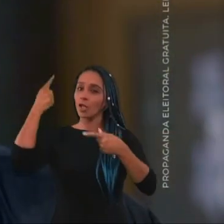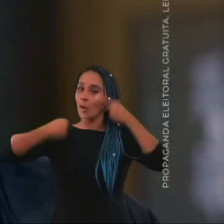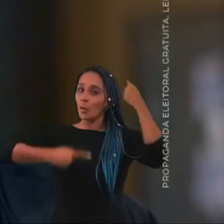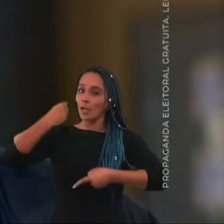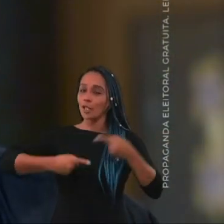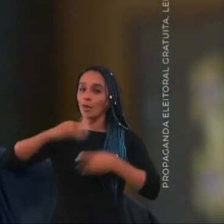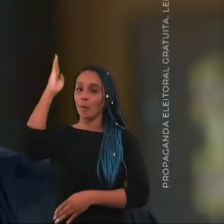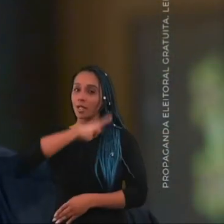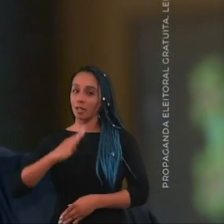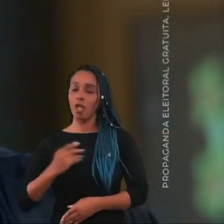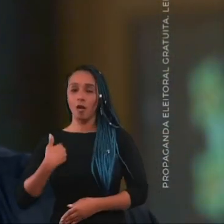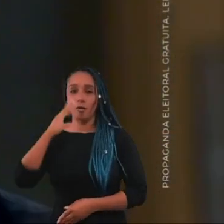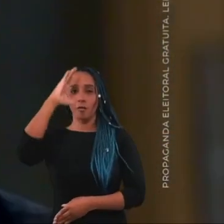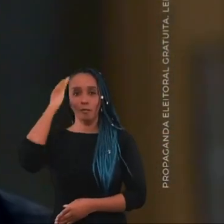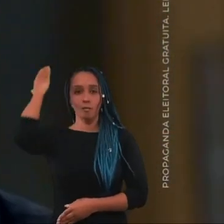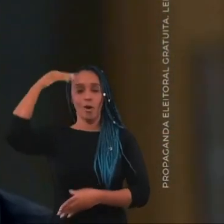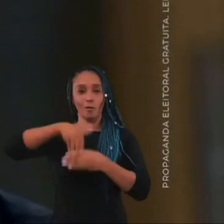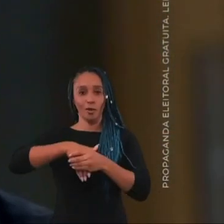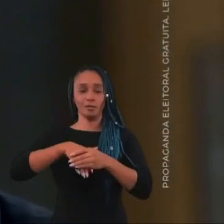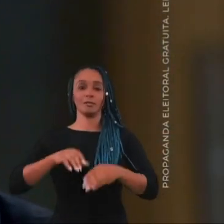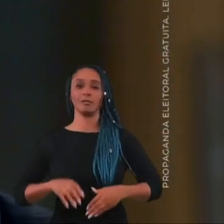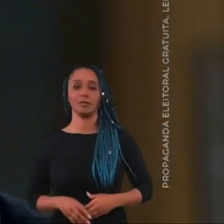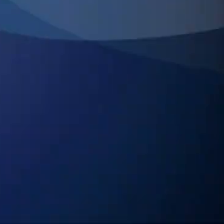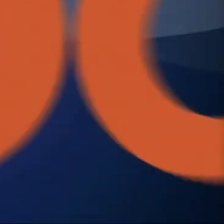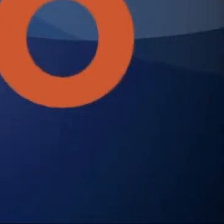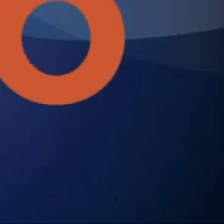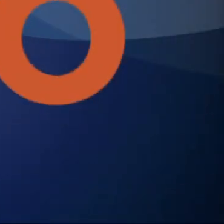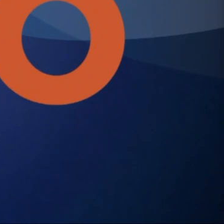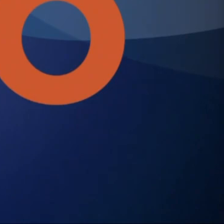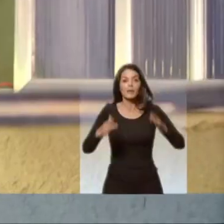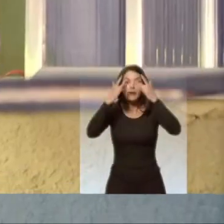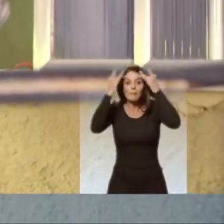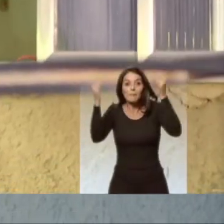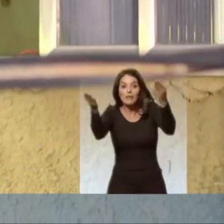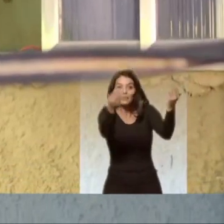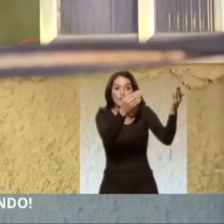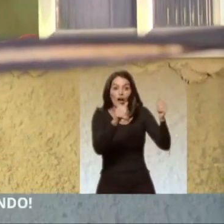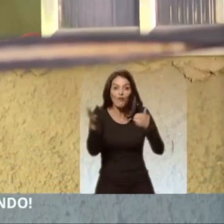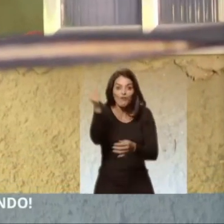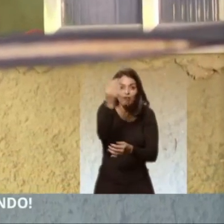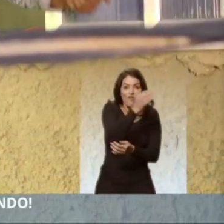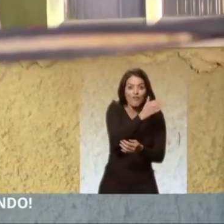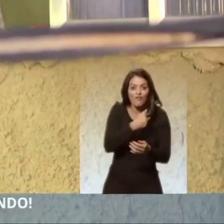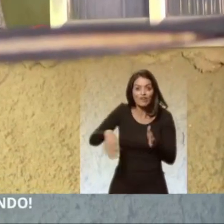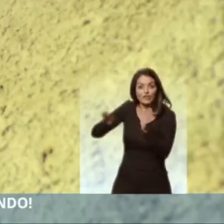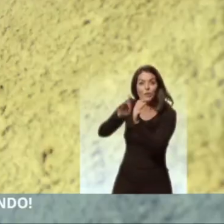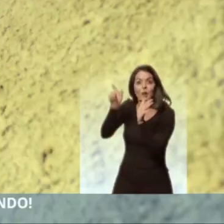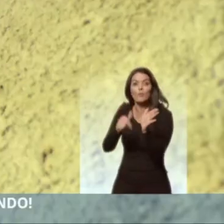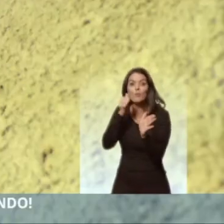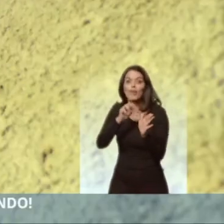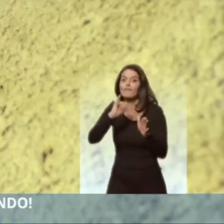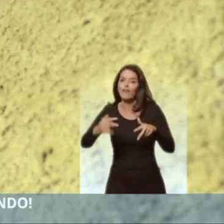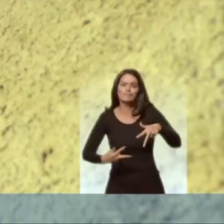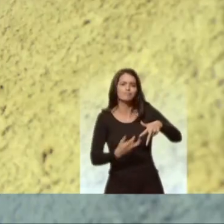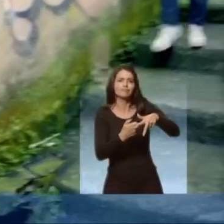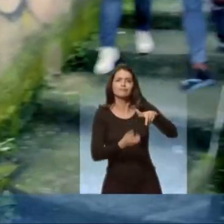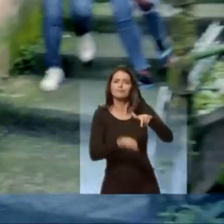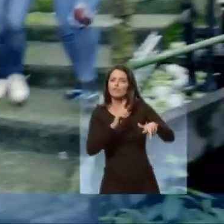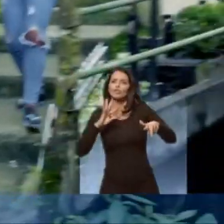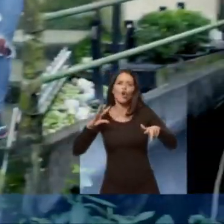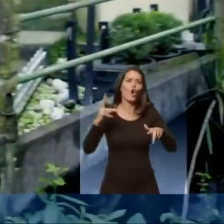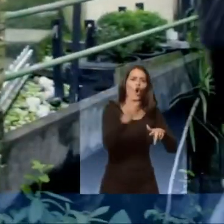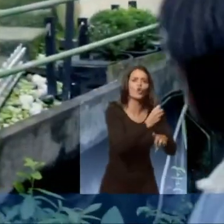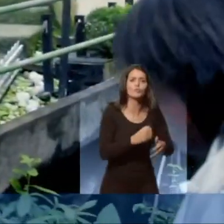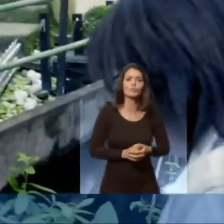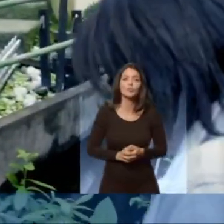para o ambiente político brasileiro, vou votar em Molon. Molon! Eu tô com uma mulher que vai catar todo mundo! Kelly,